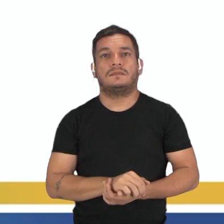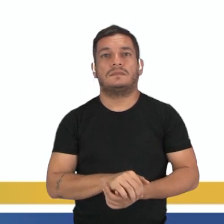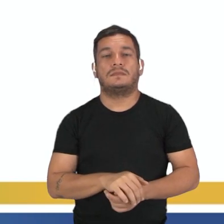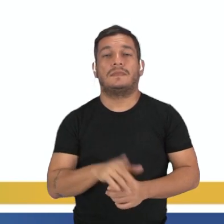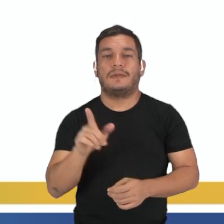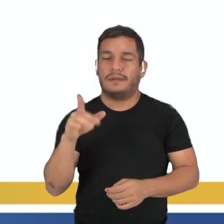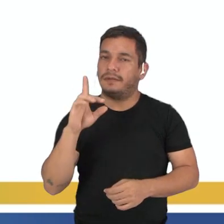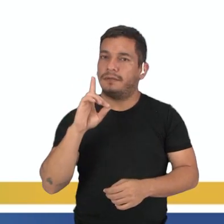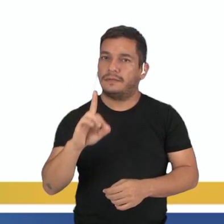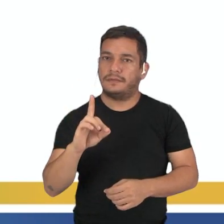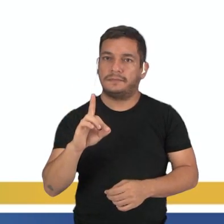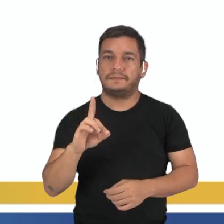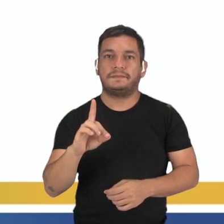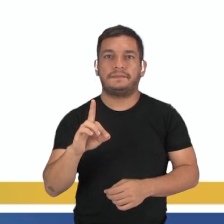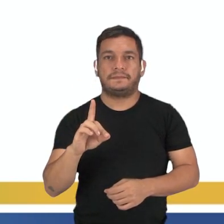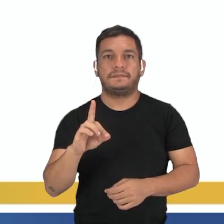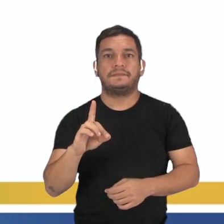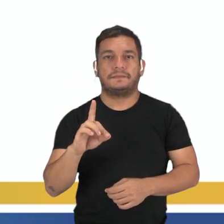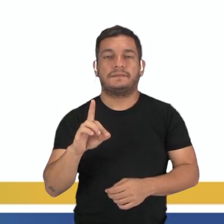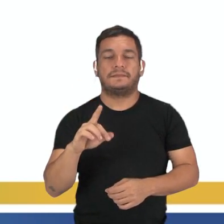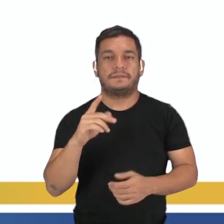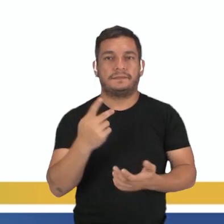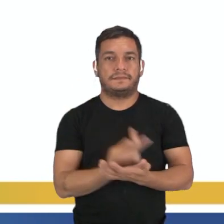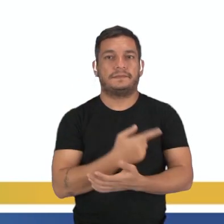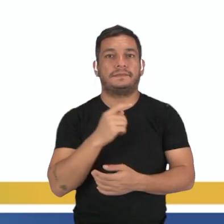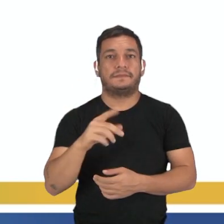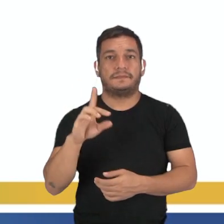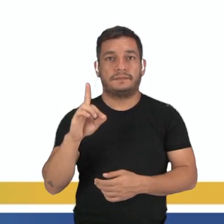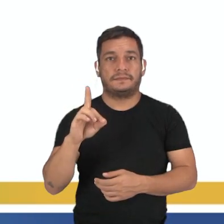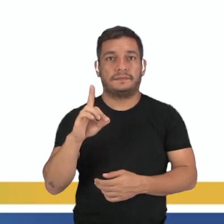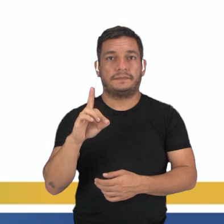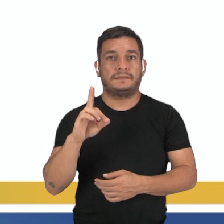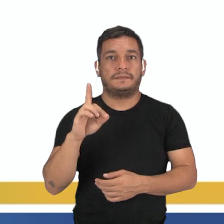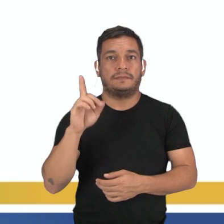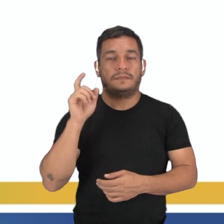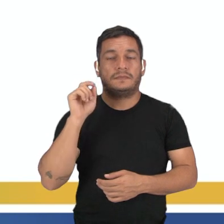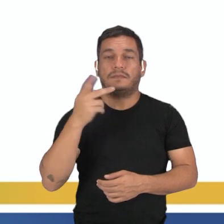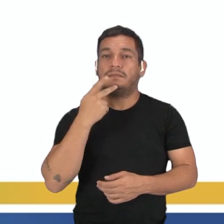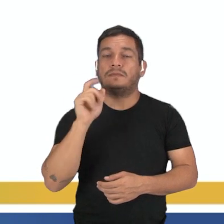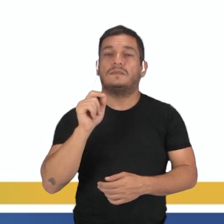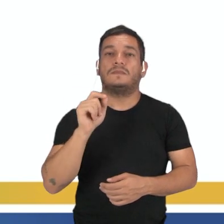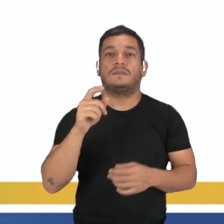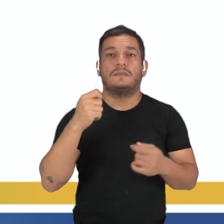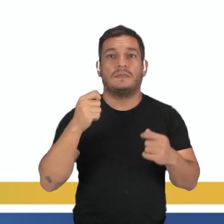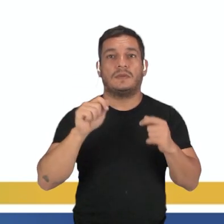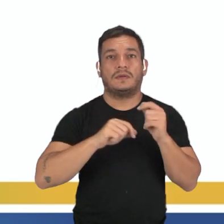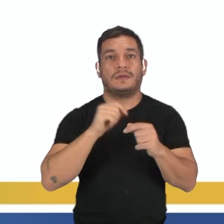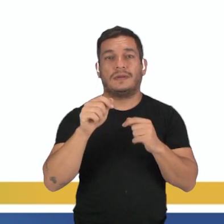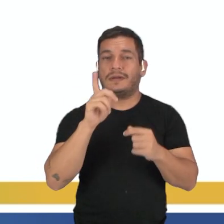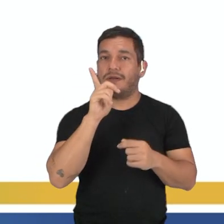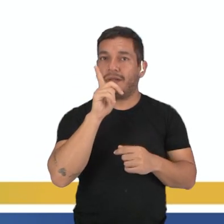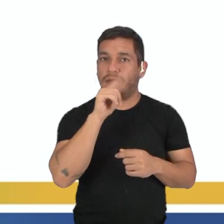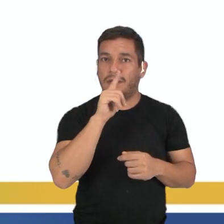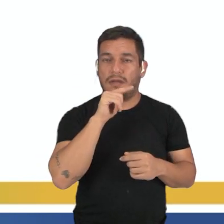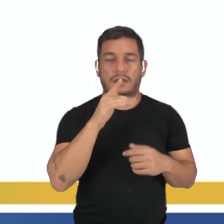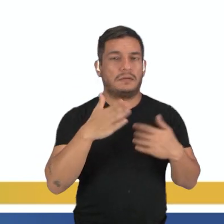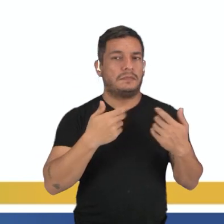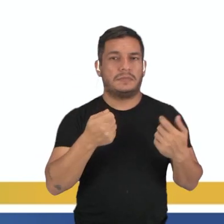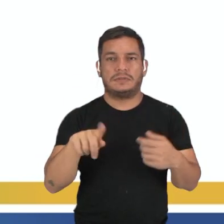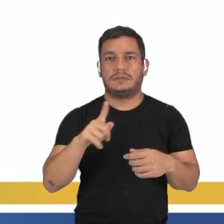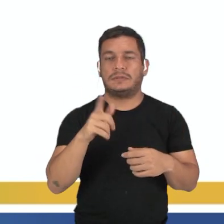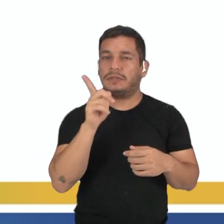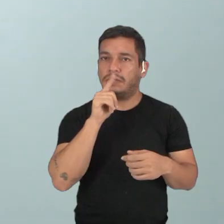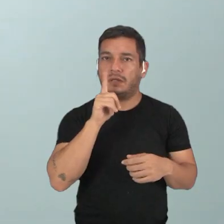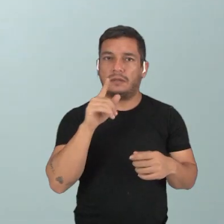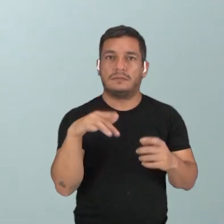Nesse caso aí, a única afirmativa errada é a letra D, que fala que tem independência da água para fecundação. que eu